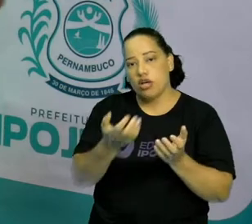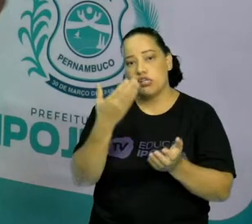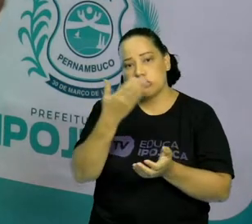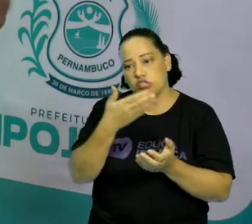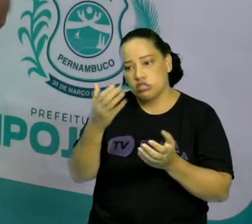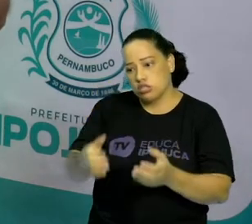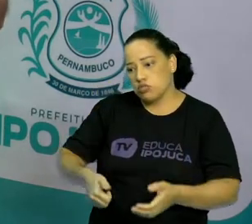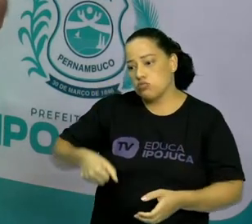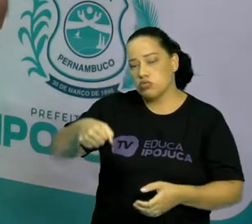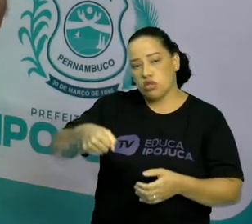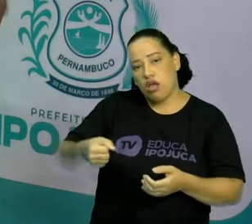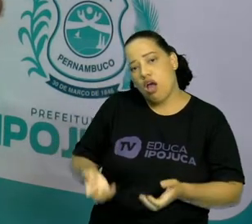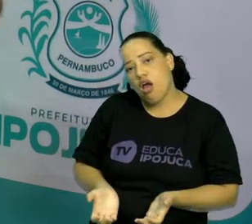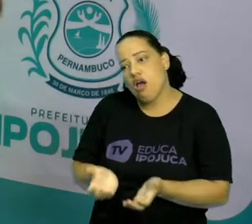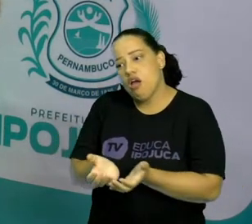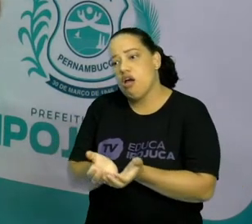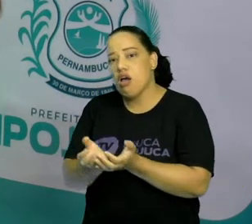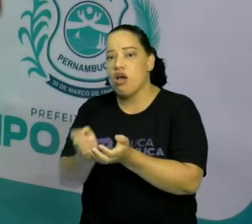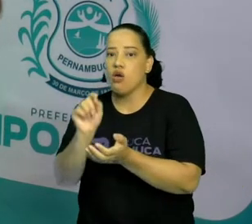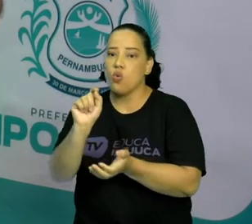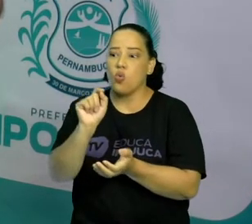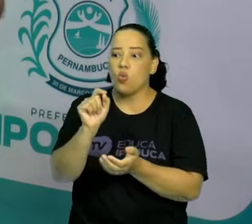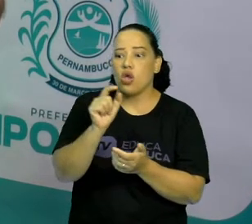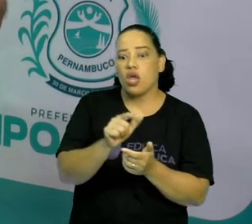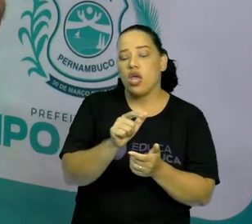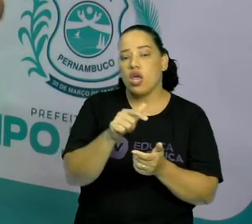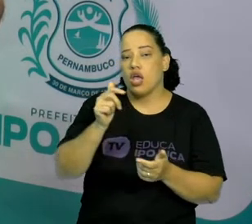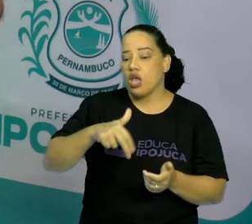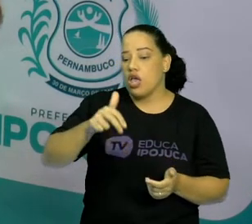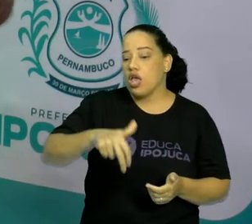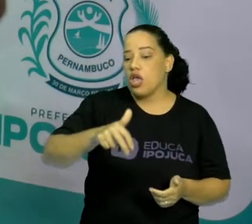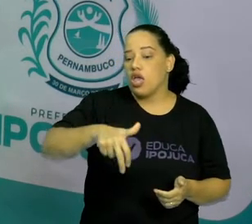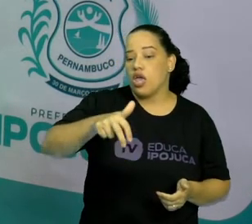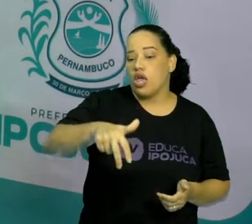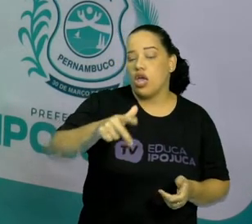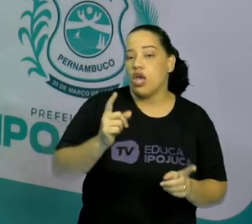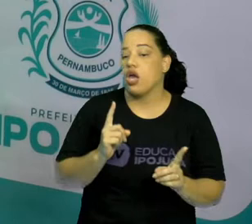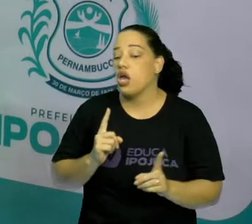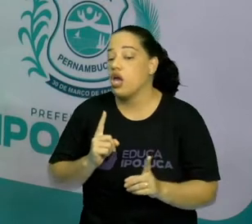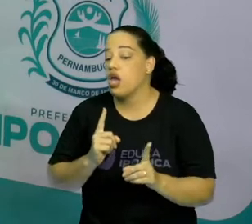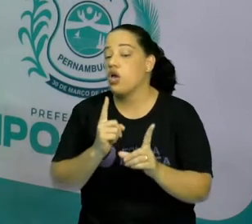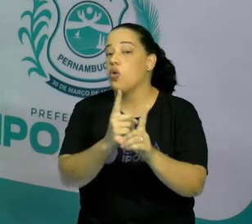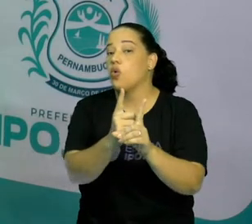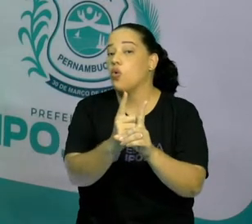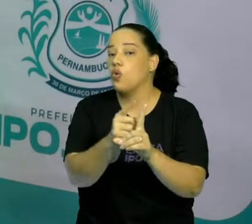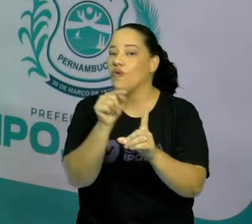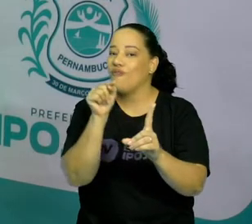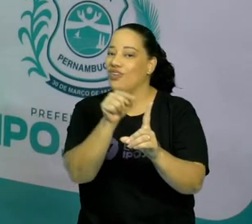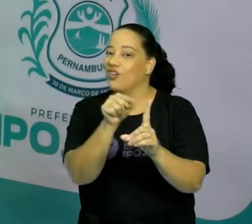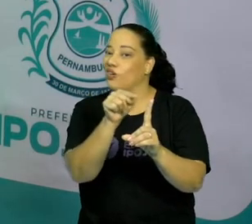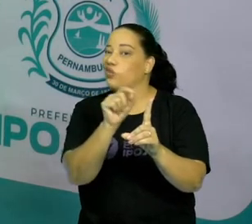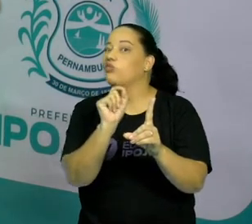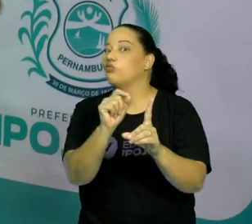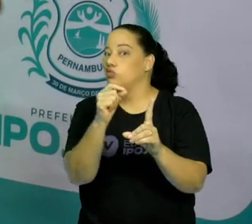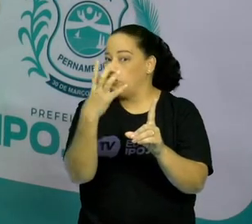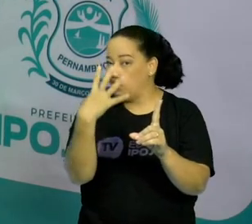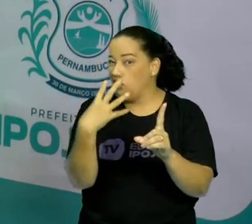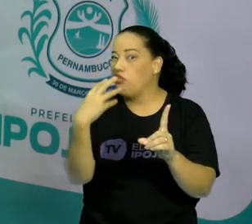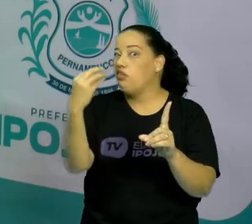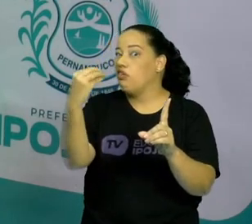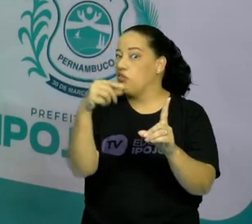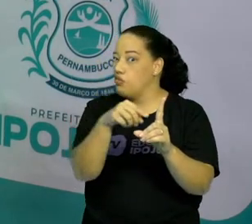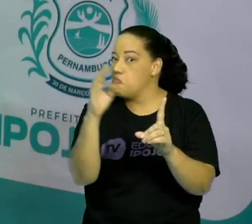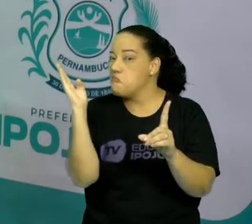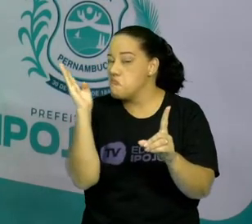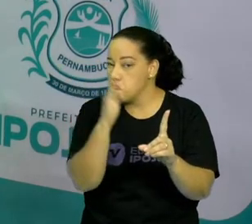aconteceu nesse período? Que é o meio. Ela encontrou o quê? Ela encontrou um lobo mau, que a